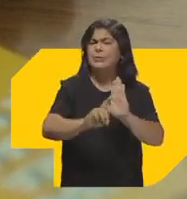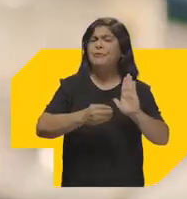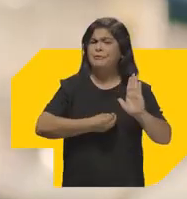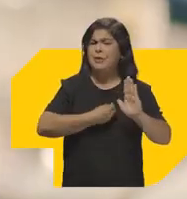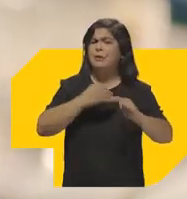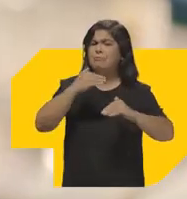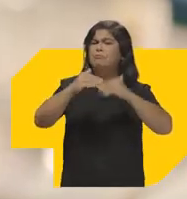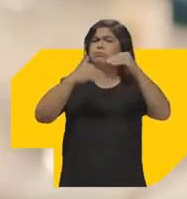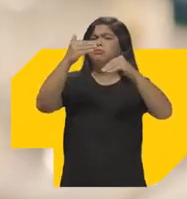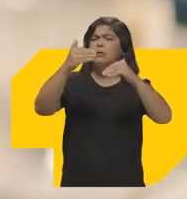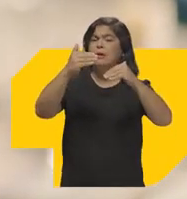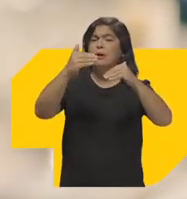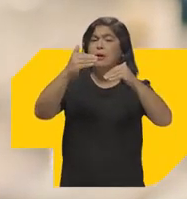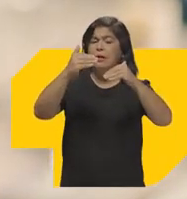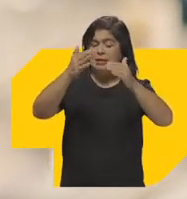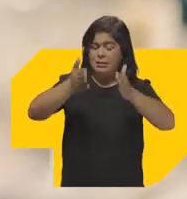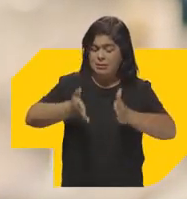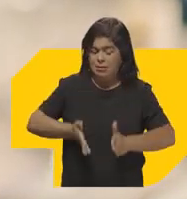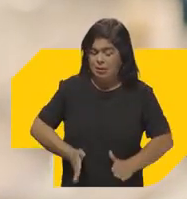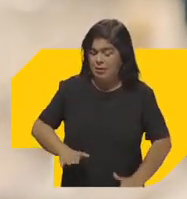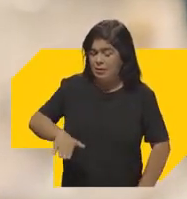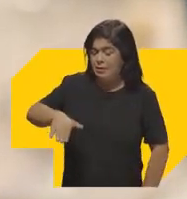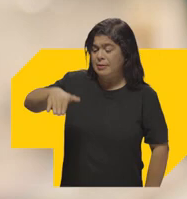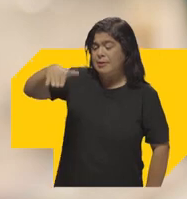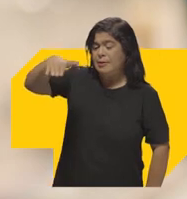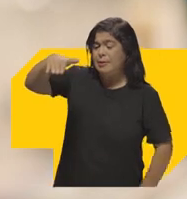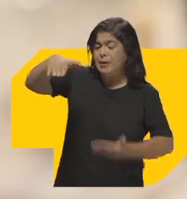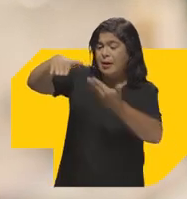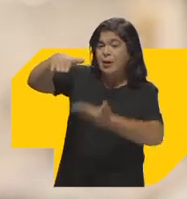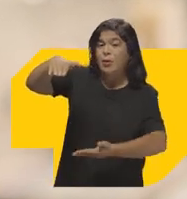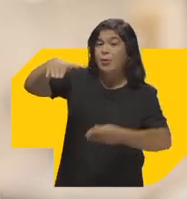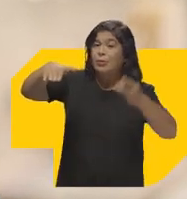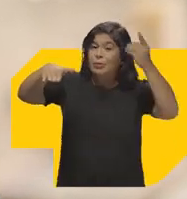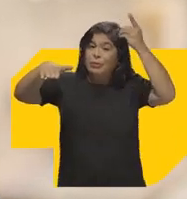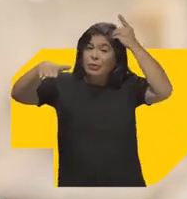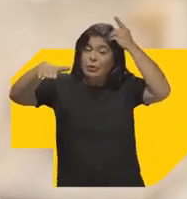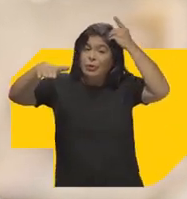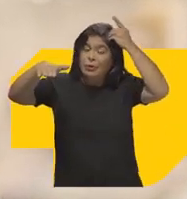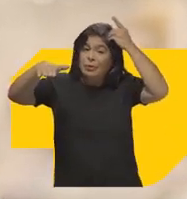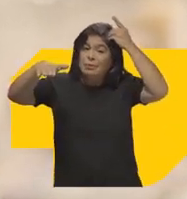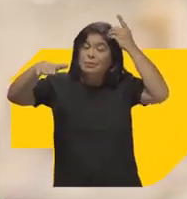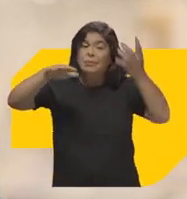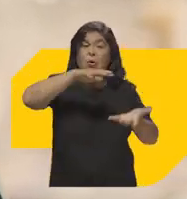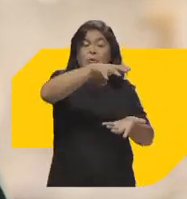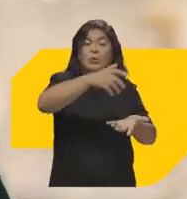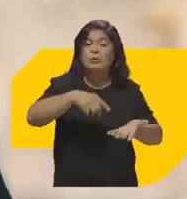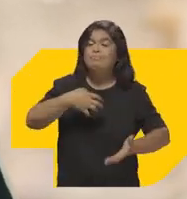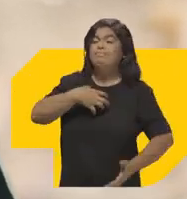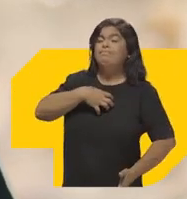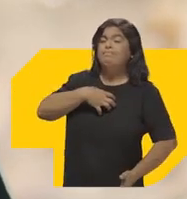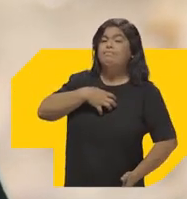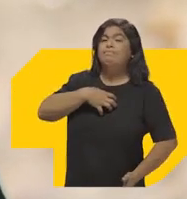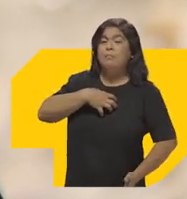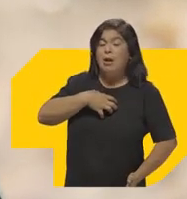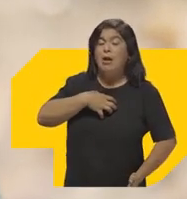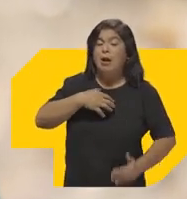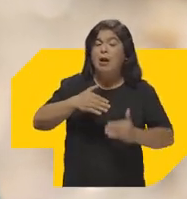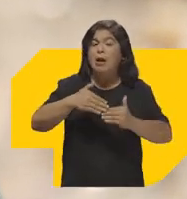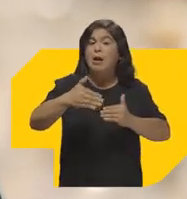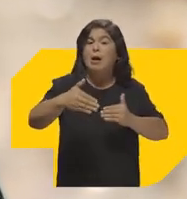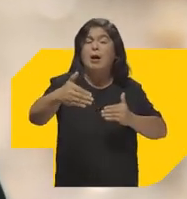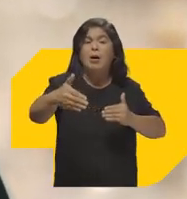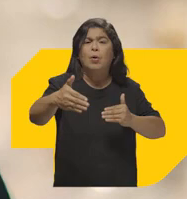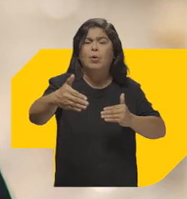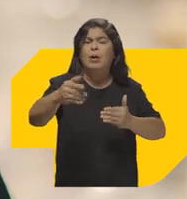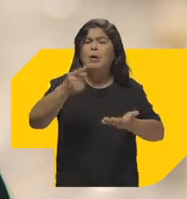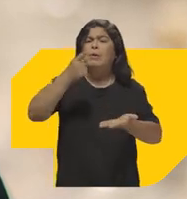Cada criança que nasce É uma surpresa para a humanidade Todo mundo carrega um talento Mas só tem uma chance Por essa razão que a nossa